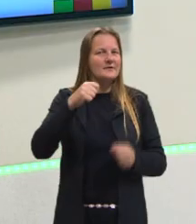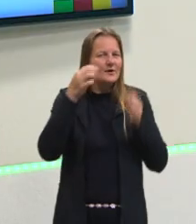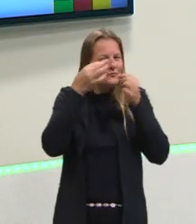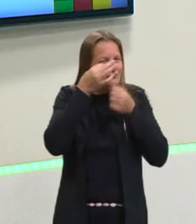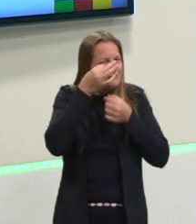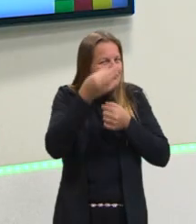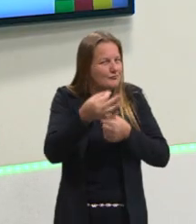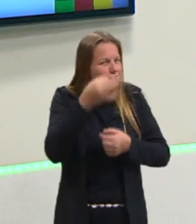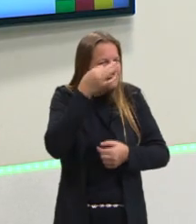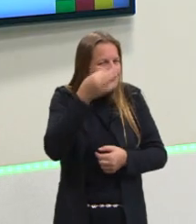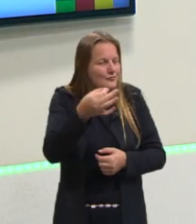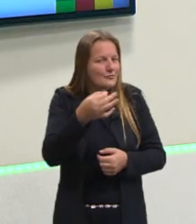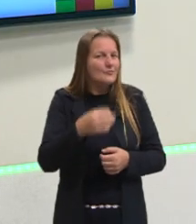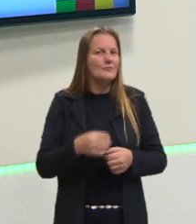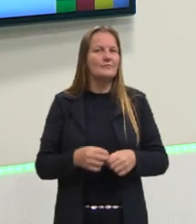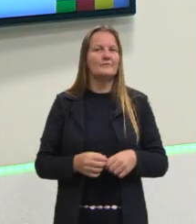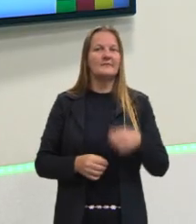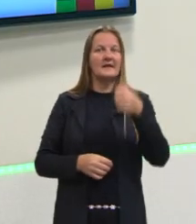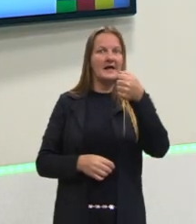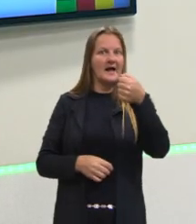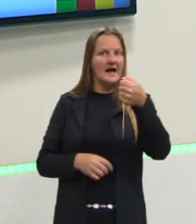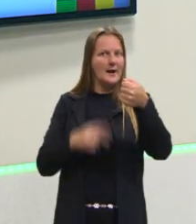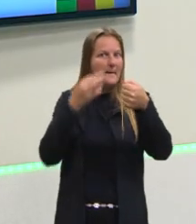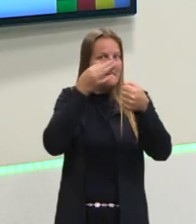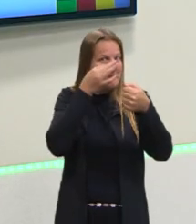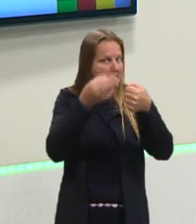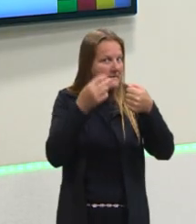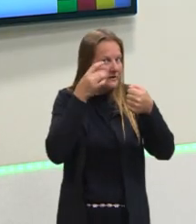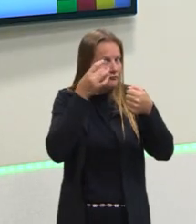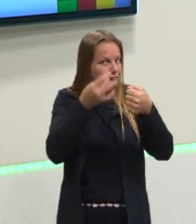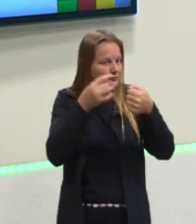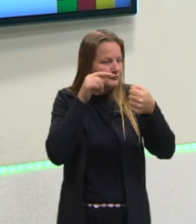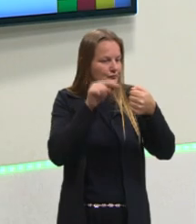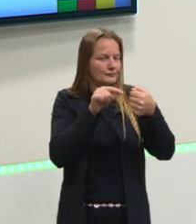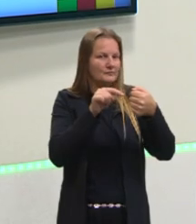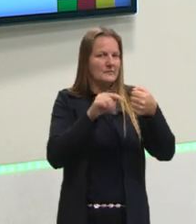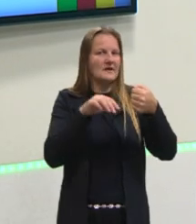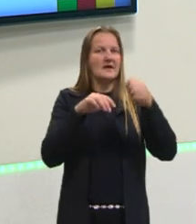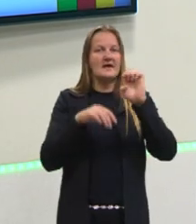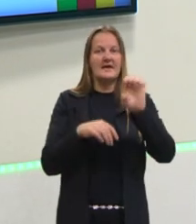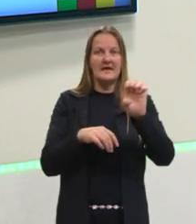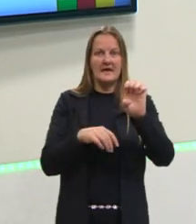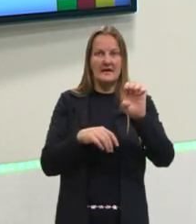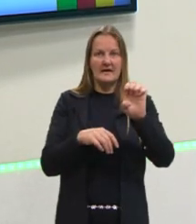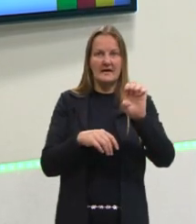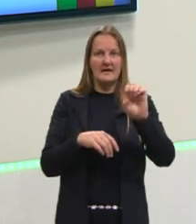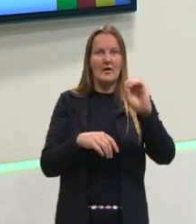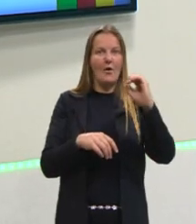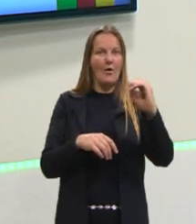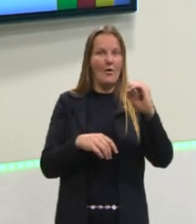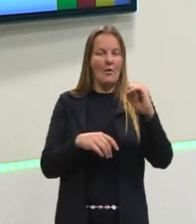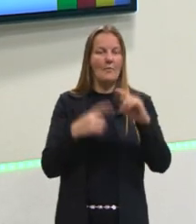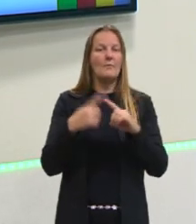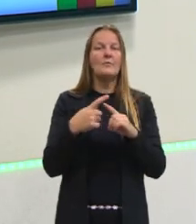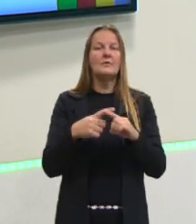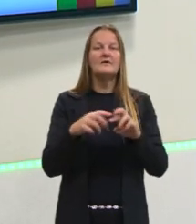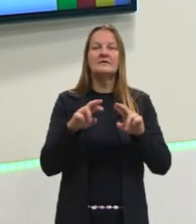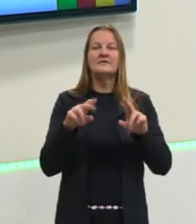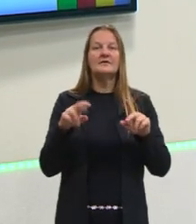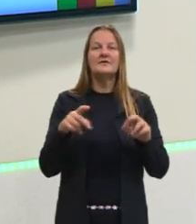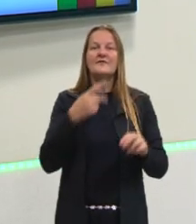especial com as vogais A, E e O, porque elas vão ser